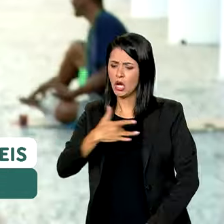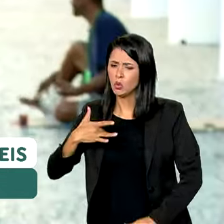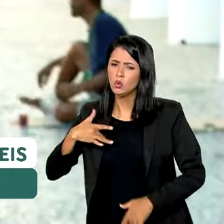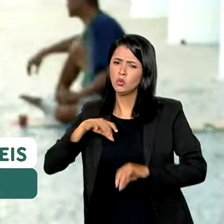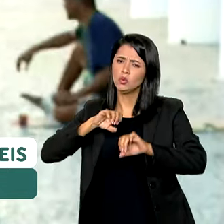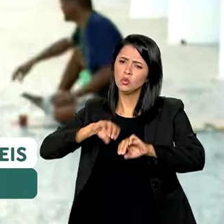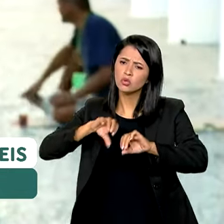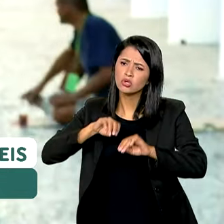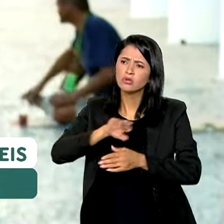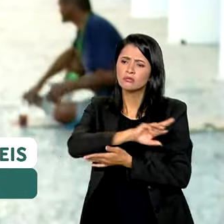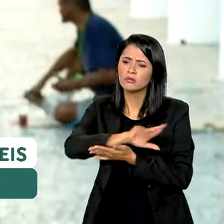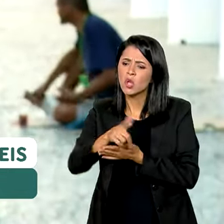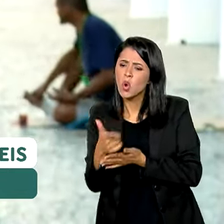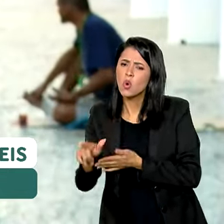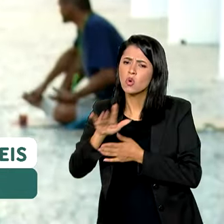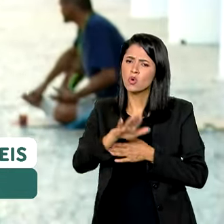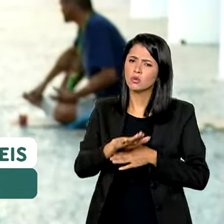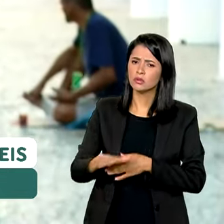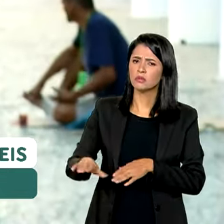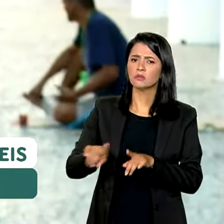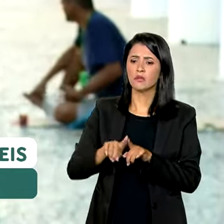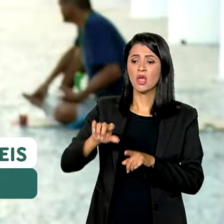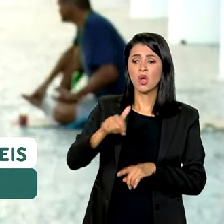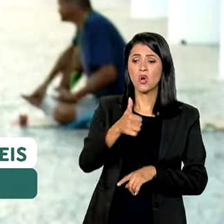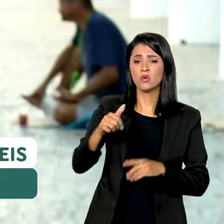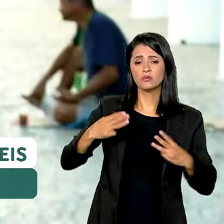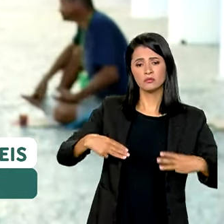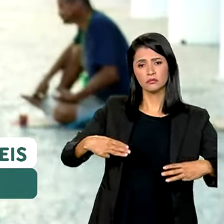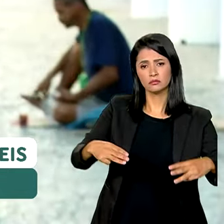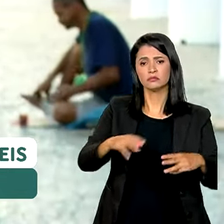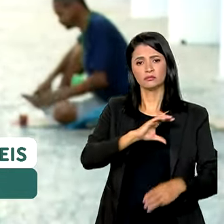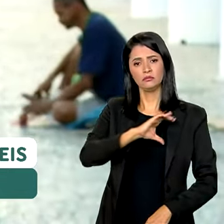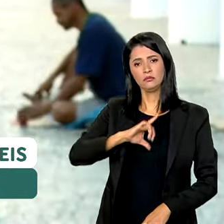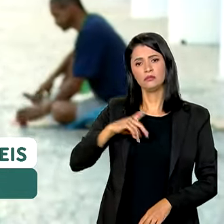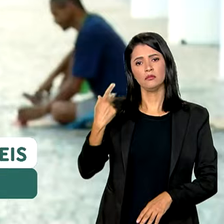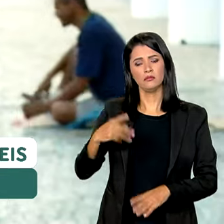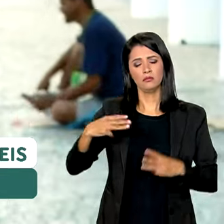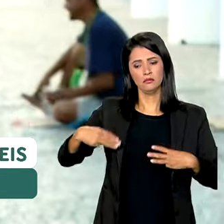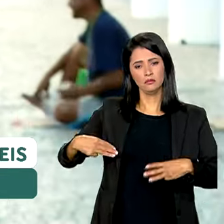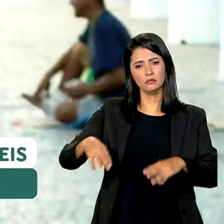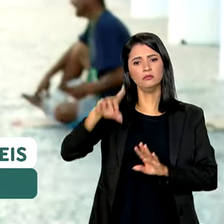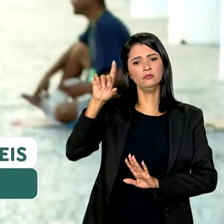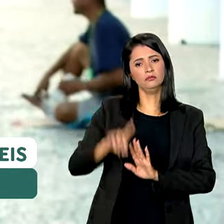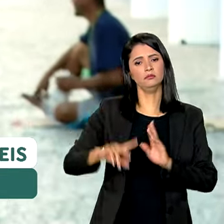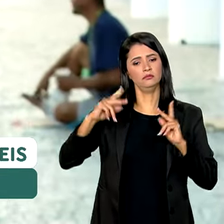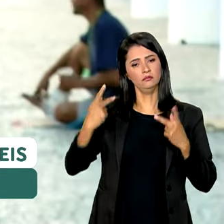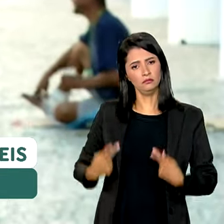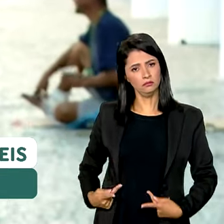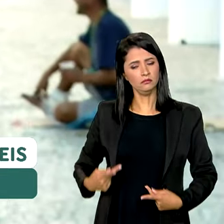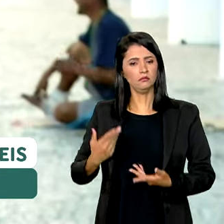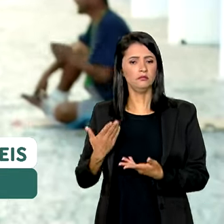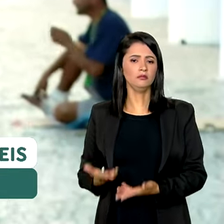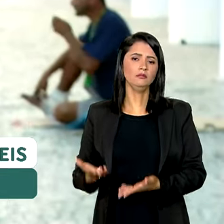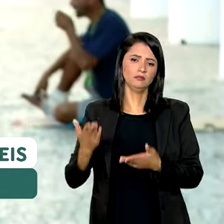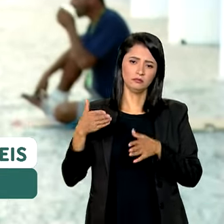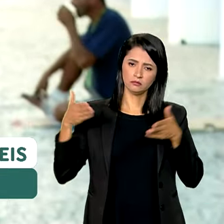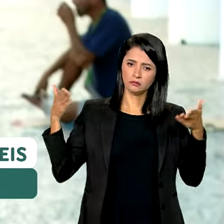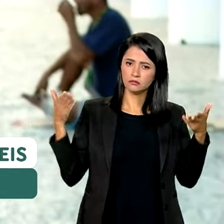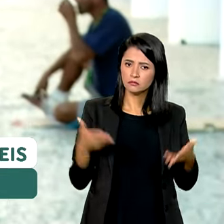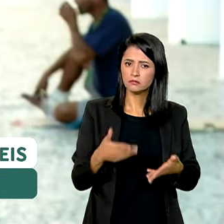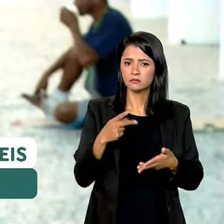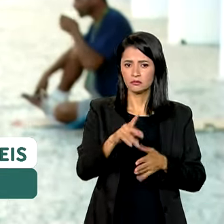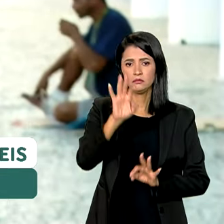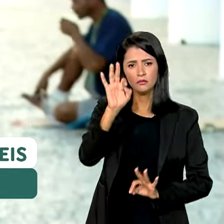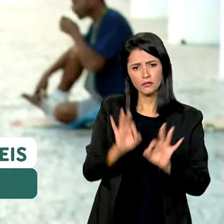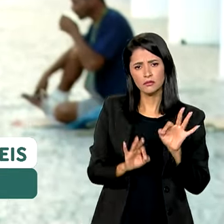educação, entre outras áreas. 11 ministérios, sob a coordenação do Ministério dos Direitos Humanos e da Cidadania, participam